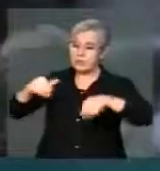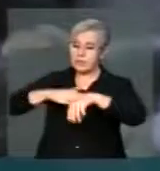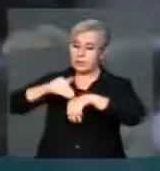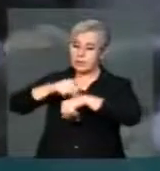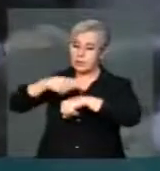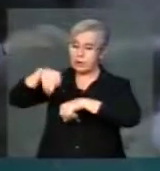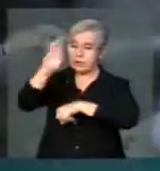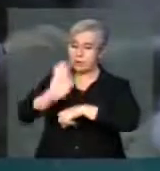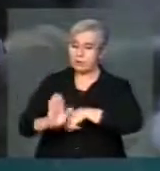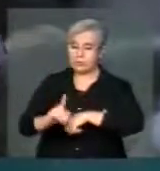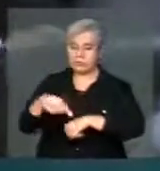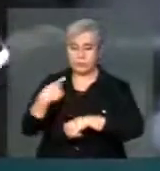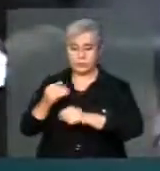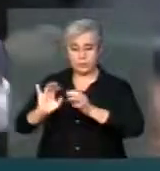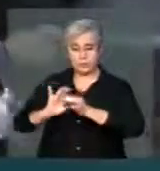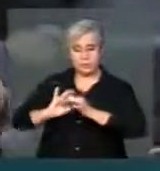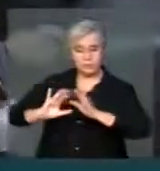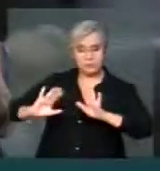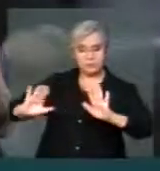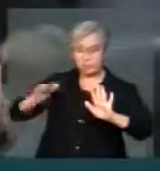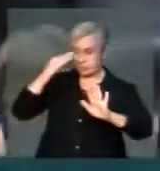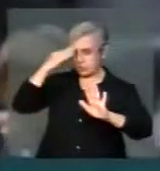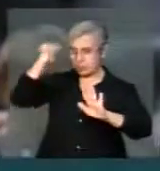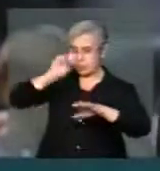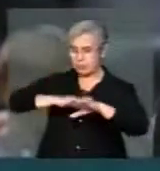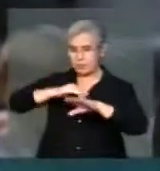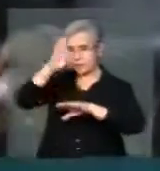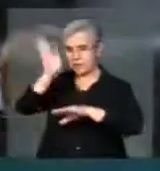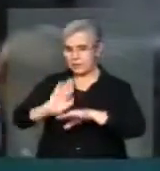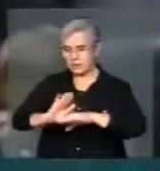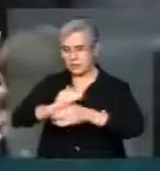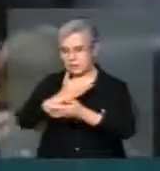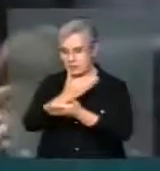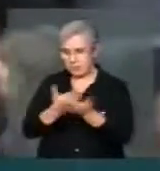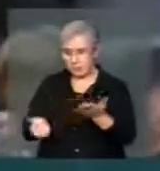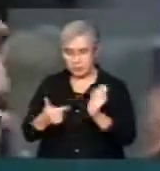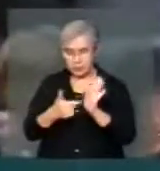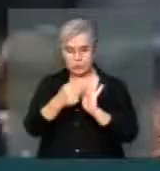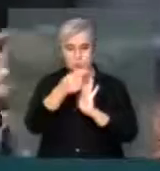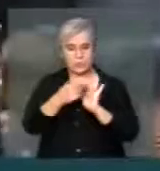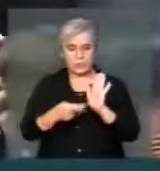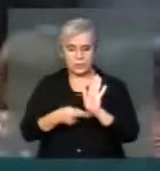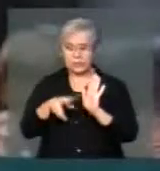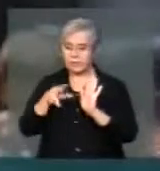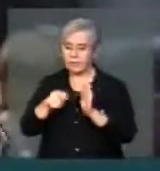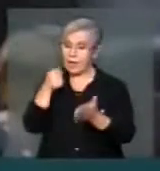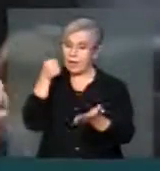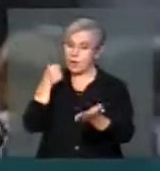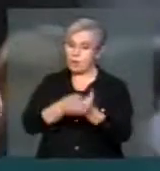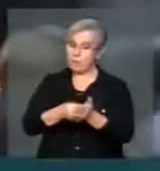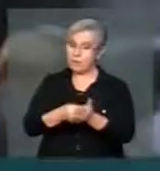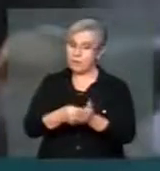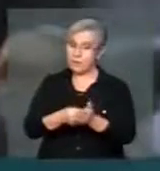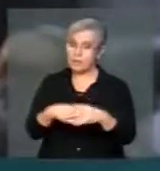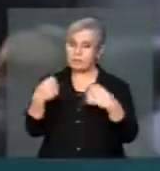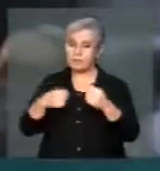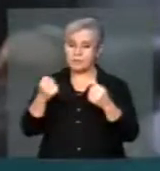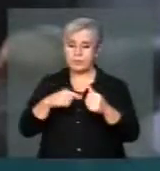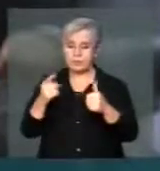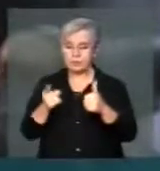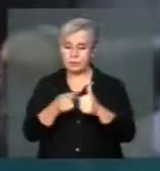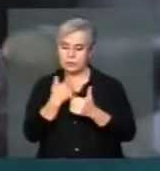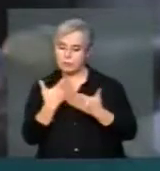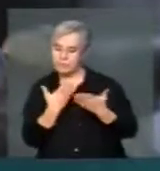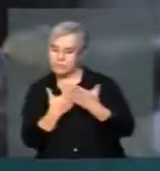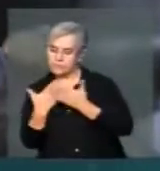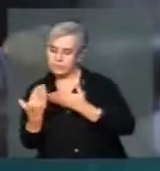nós estaremos abrindo mão da soberania nacional. E este projeto, obrigatoriamente, teria que passar pelo crivo